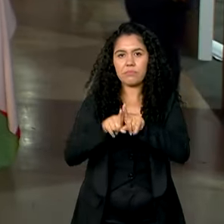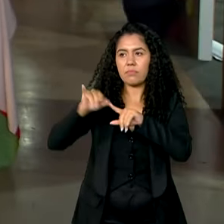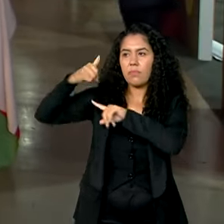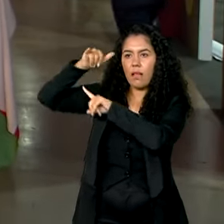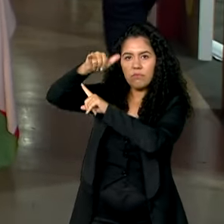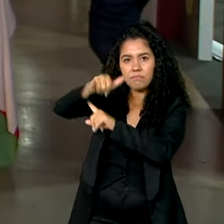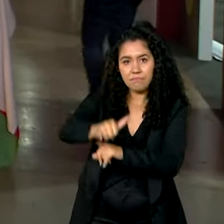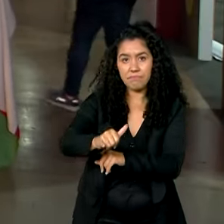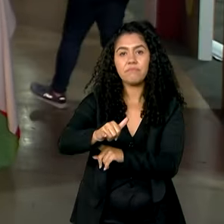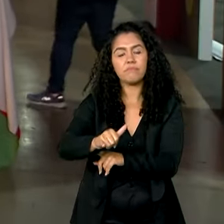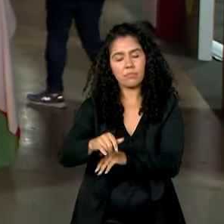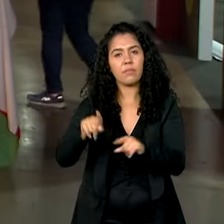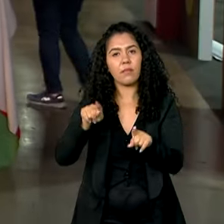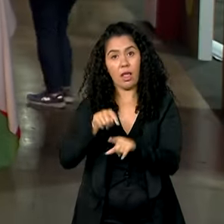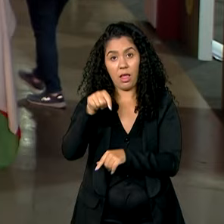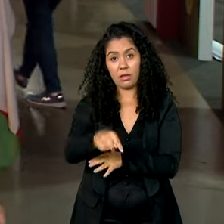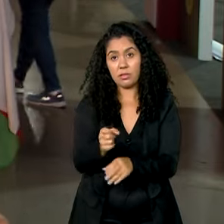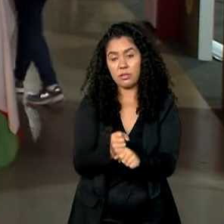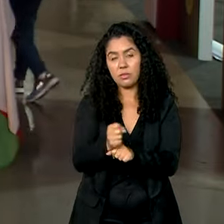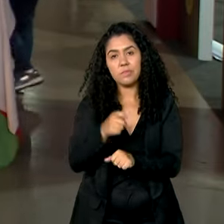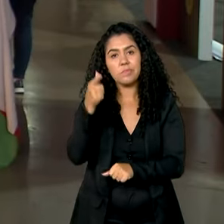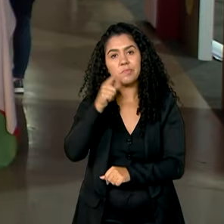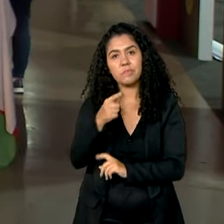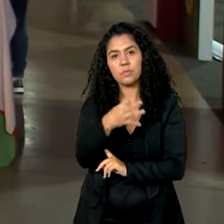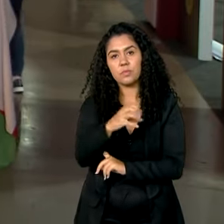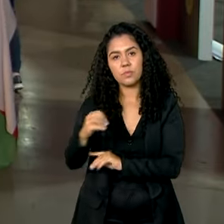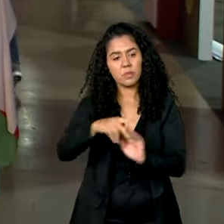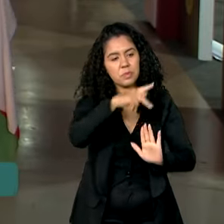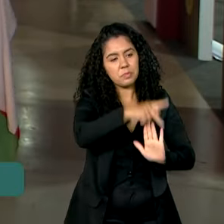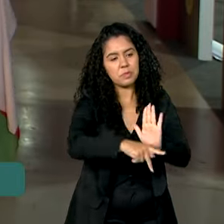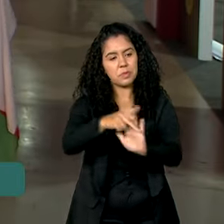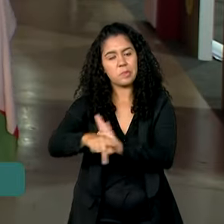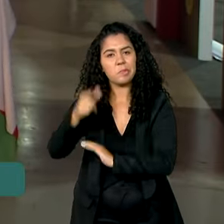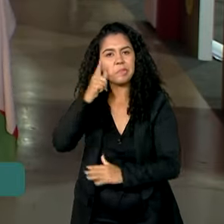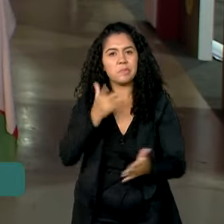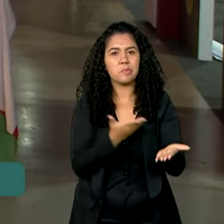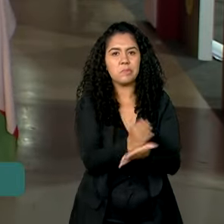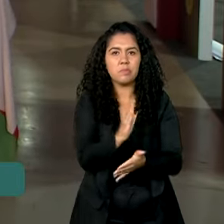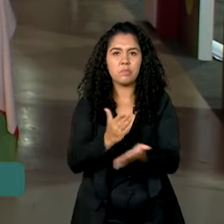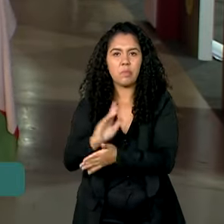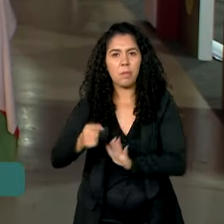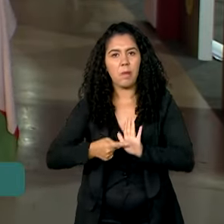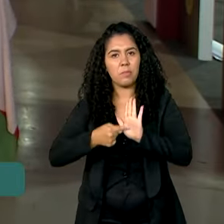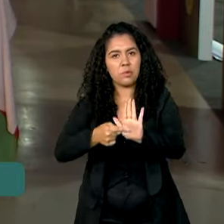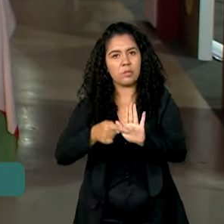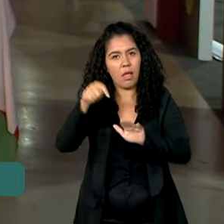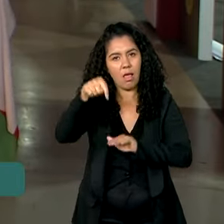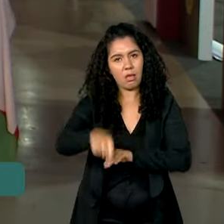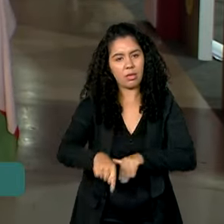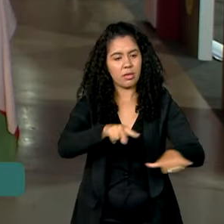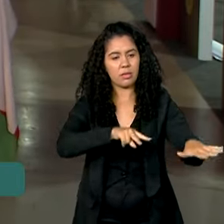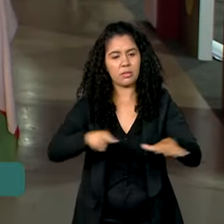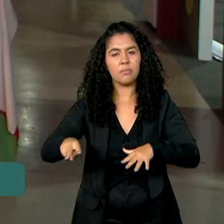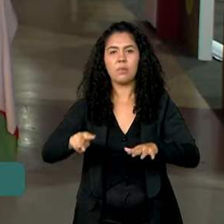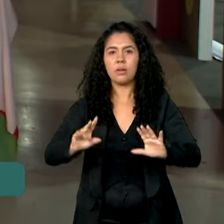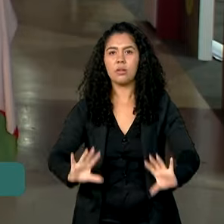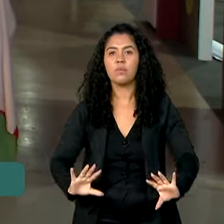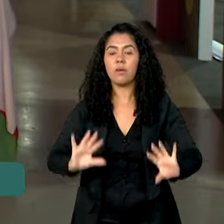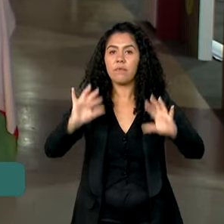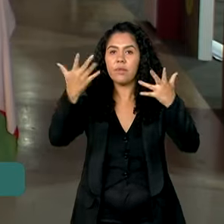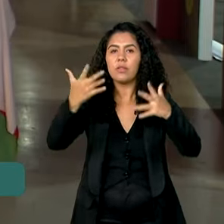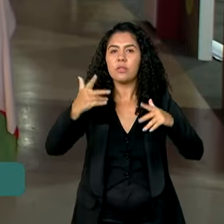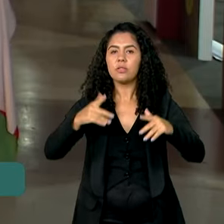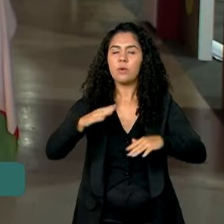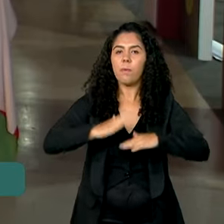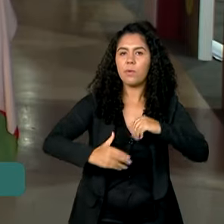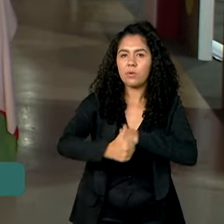projetos foram selecionados para a quarta edição da Semana Nacional de Educação Profissional e Tecnológica. A